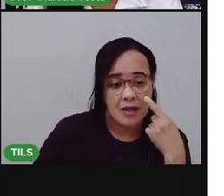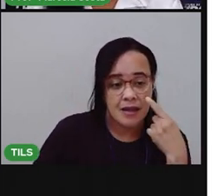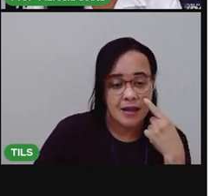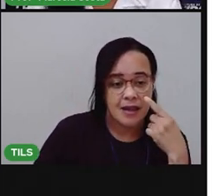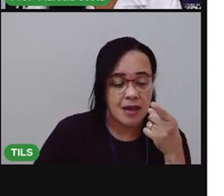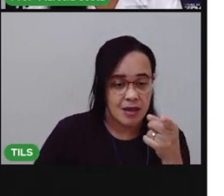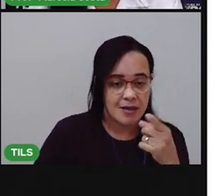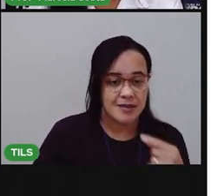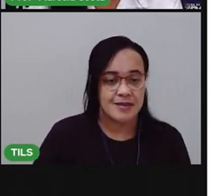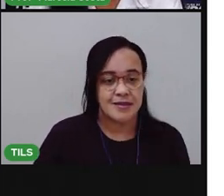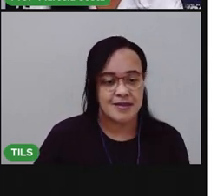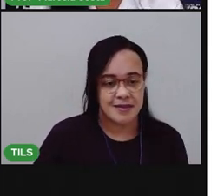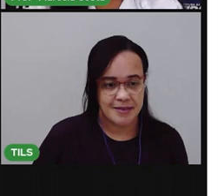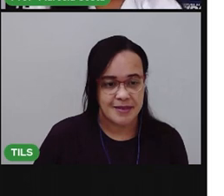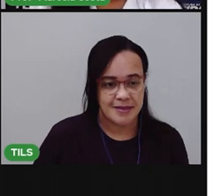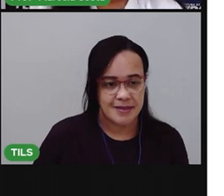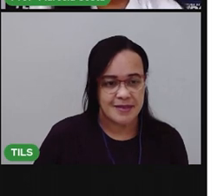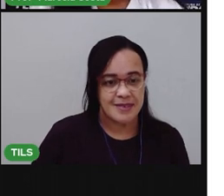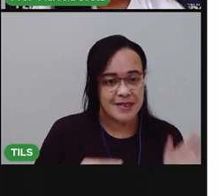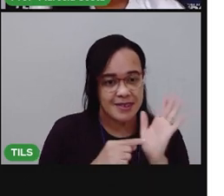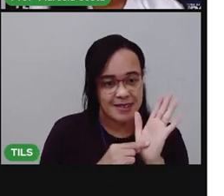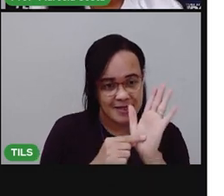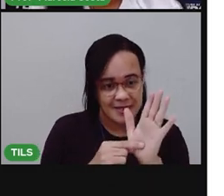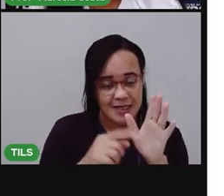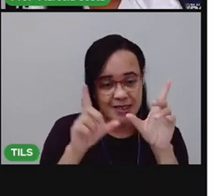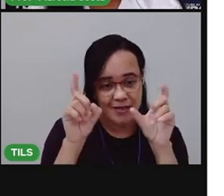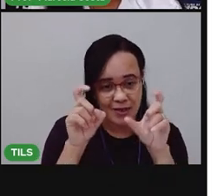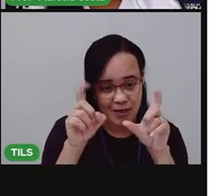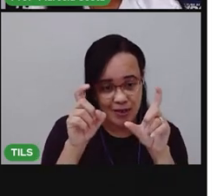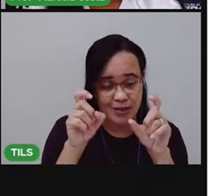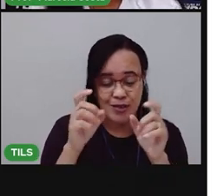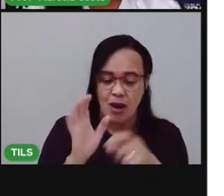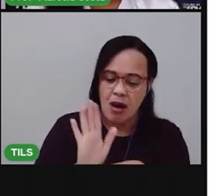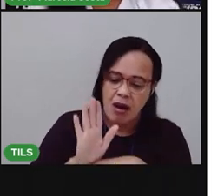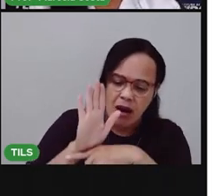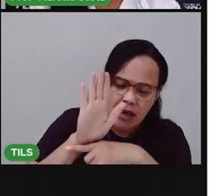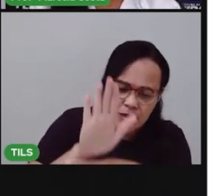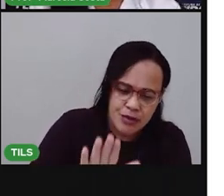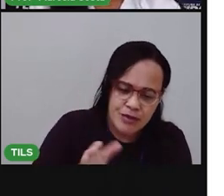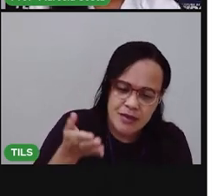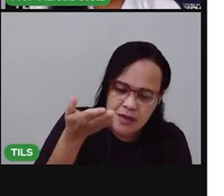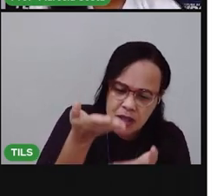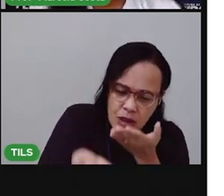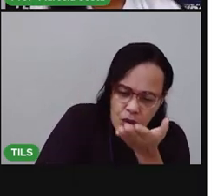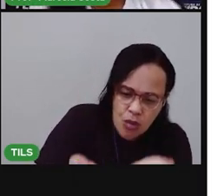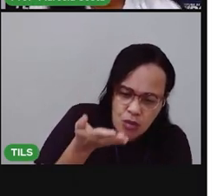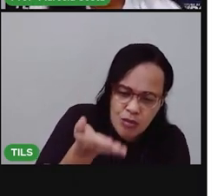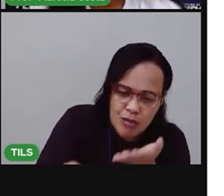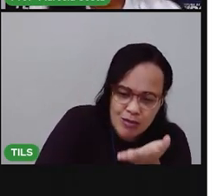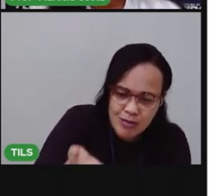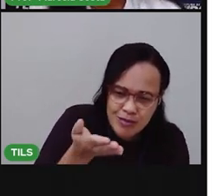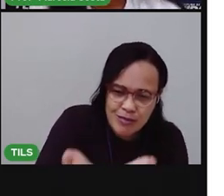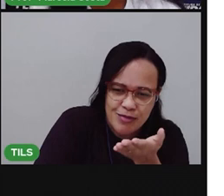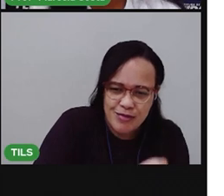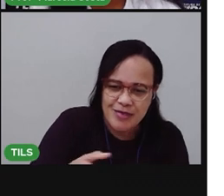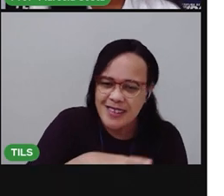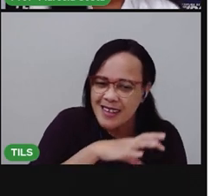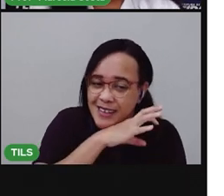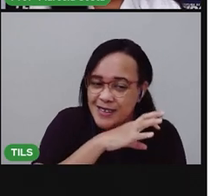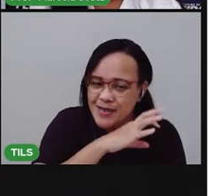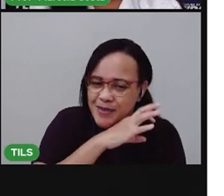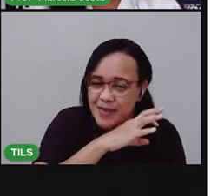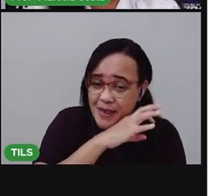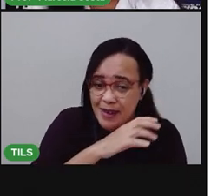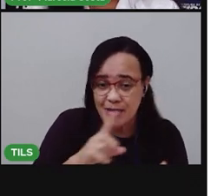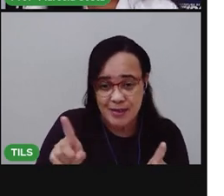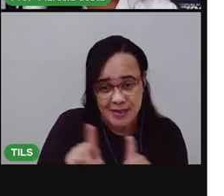Então, elas podem ajudar a cuidar dos animais de estimação, guardar os seus próprios brinquedos,